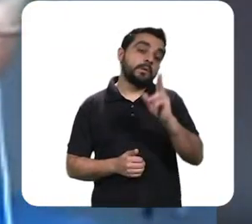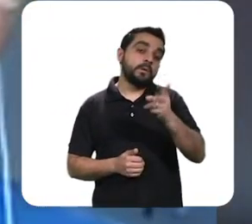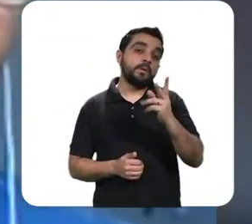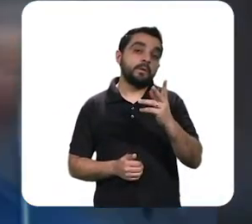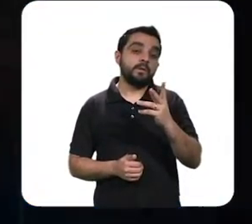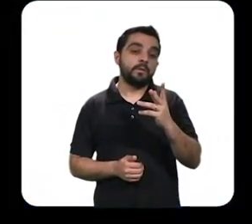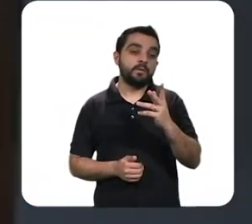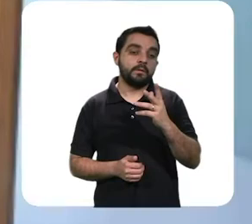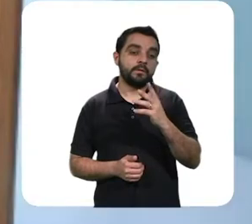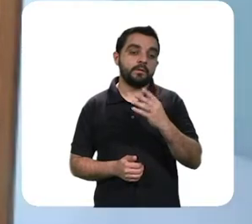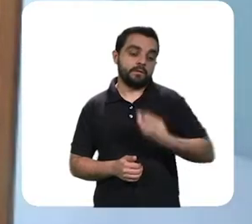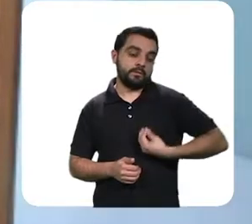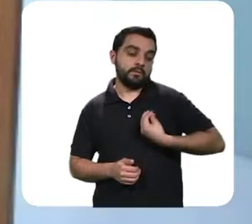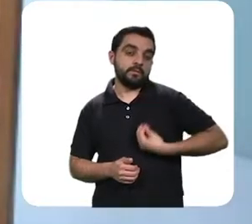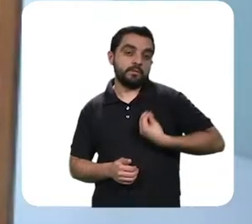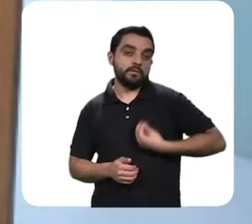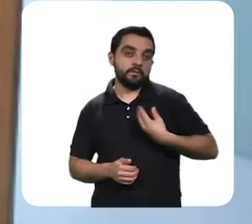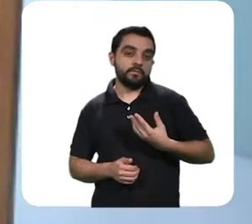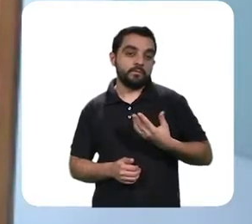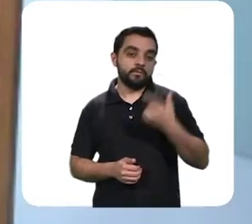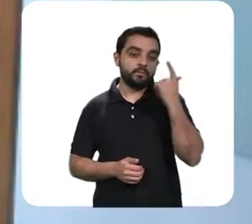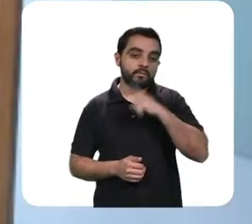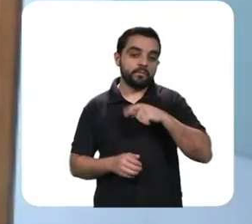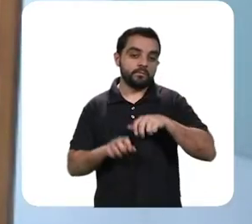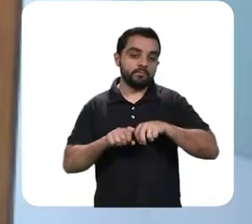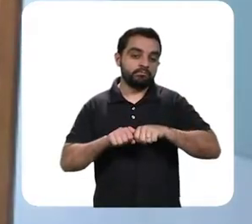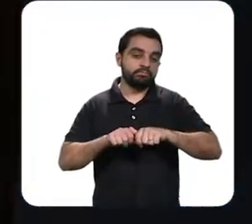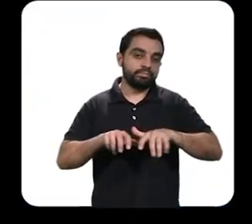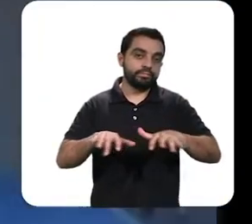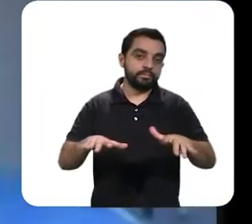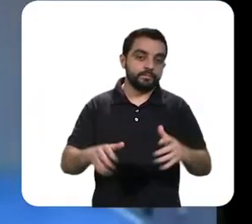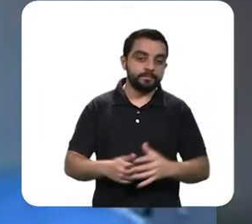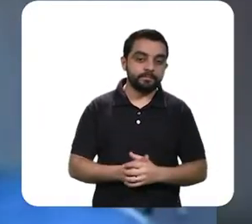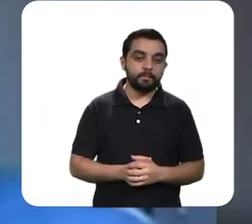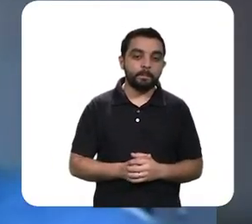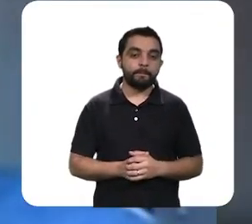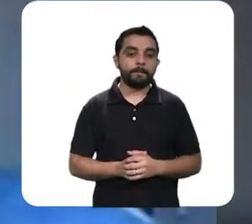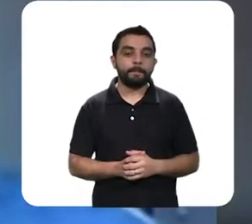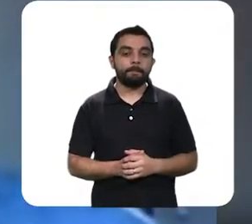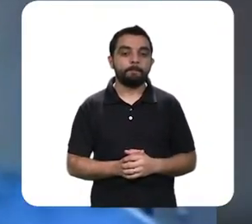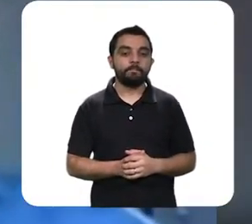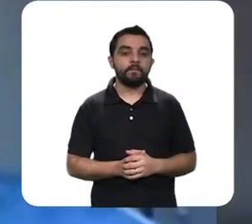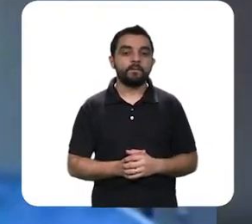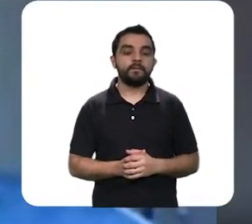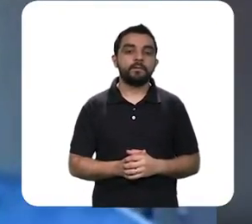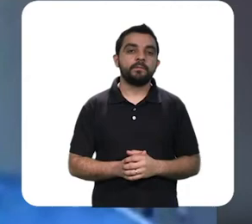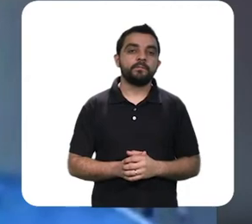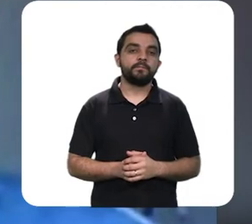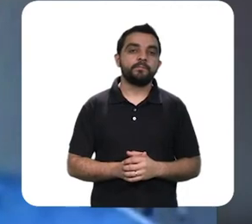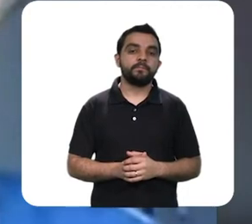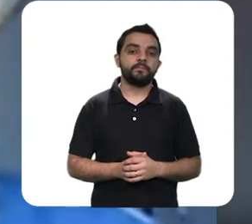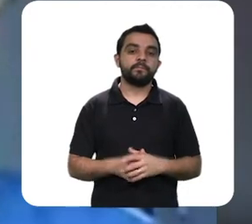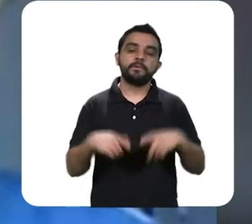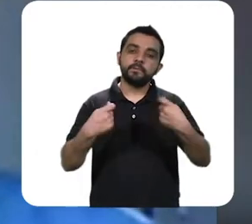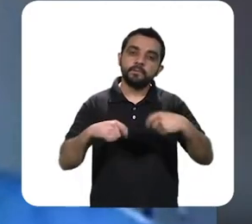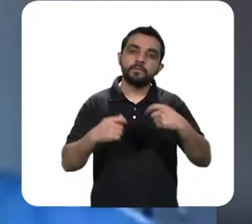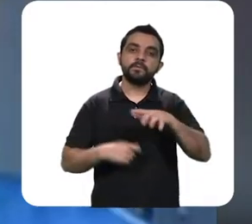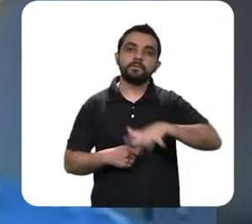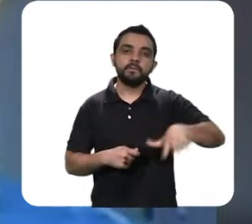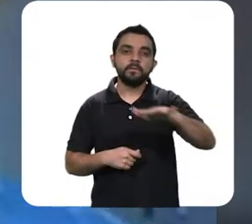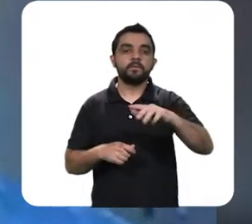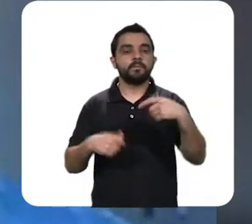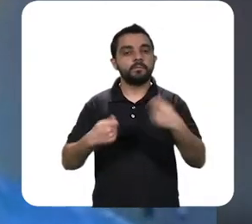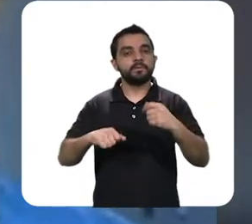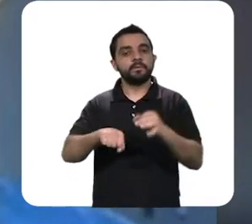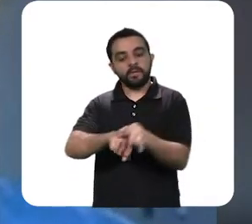vivo ou não é é tem um debate sobre isso né ele não se reproduz sozinho né isso tem que entrar na célula